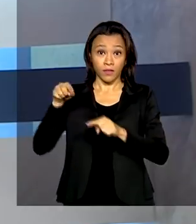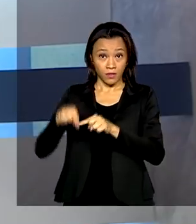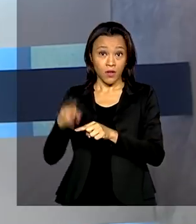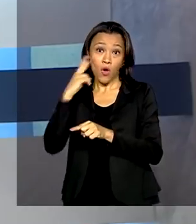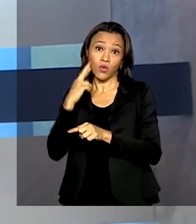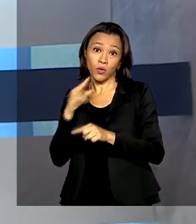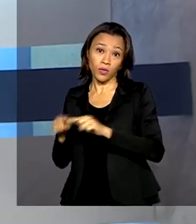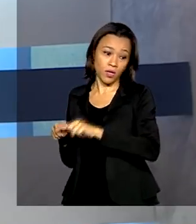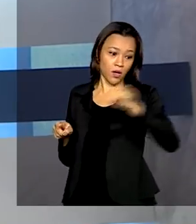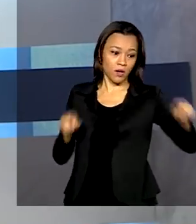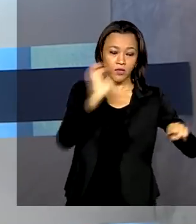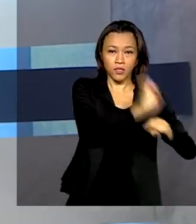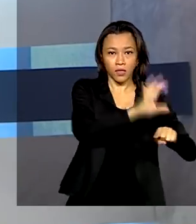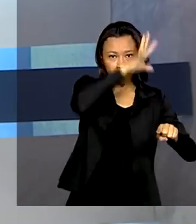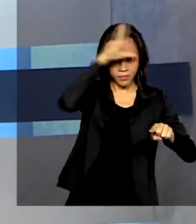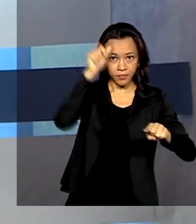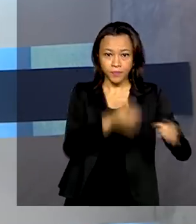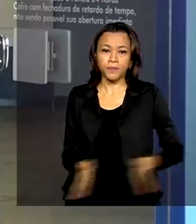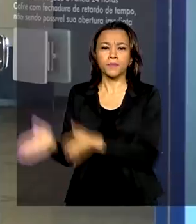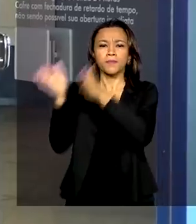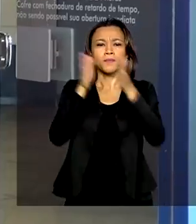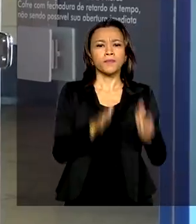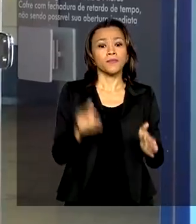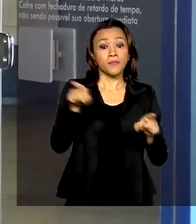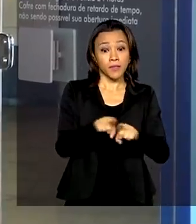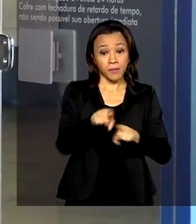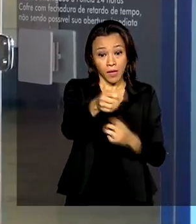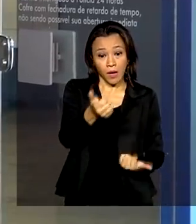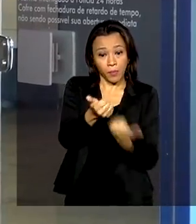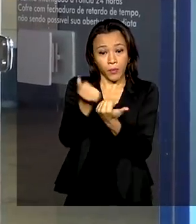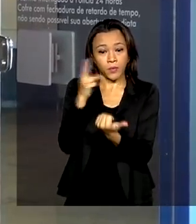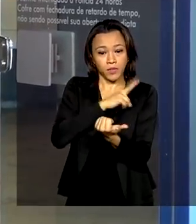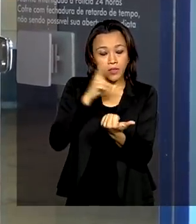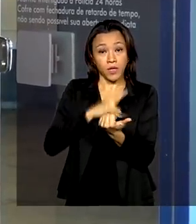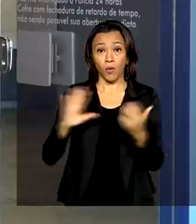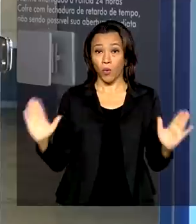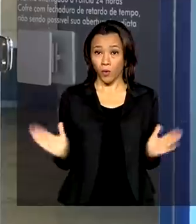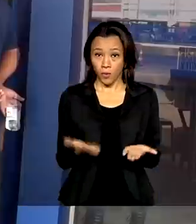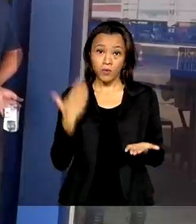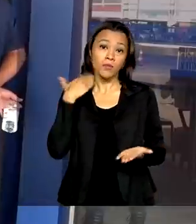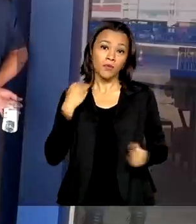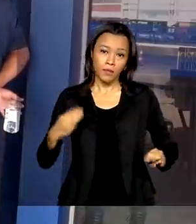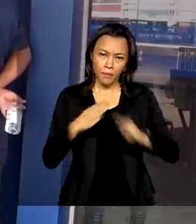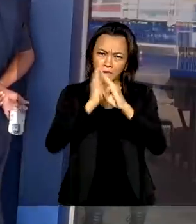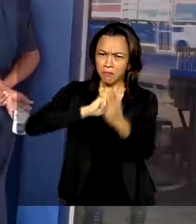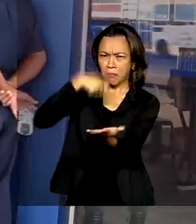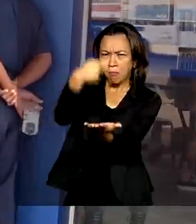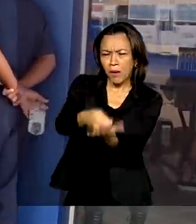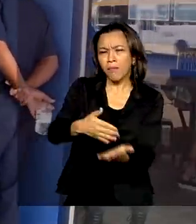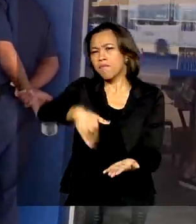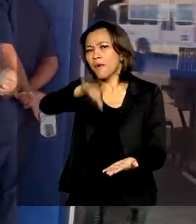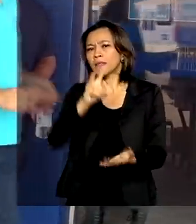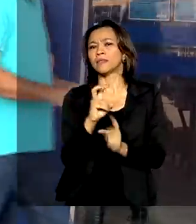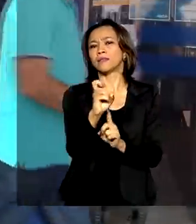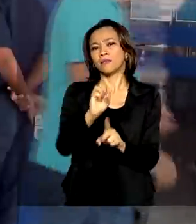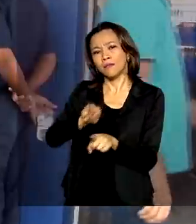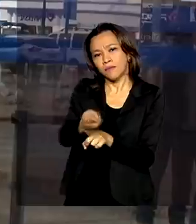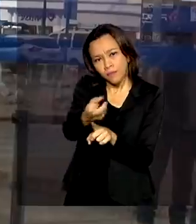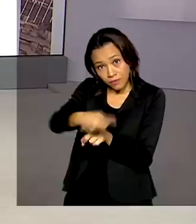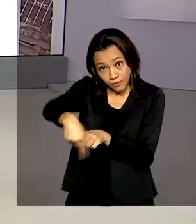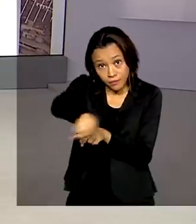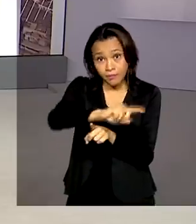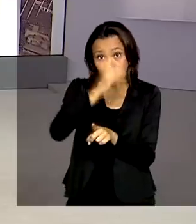E veja também auxílio emergencial. Caixa paga hoje o benefício a mais de 5 milhões de